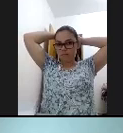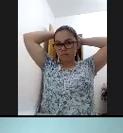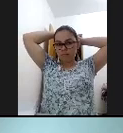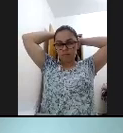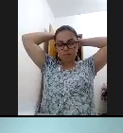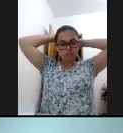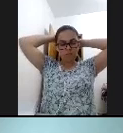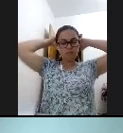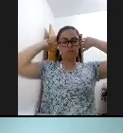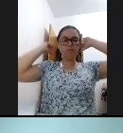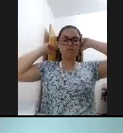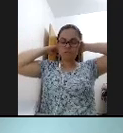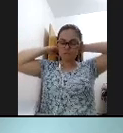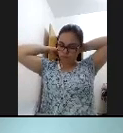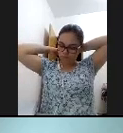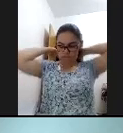permitir, estou mandando aqui